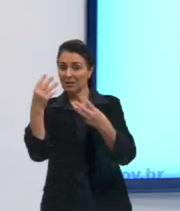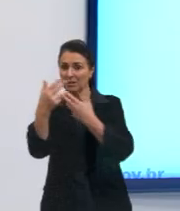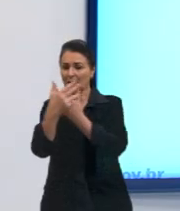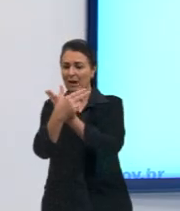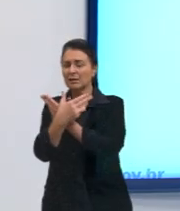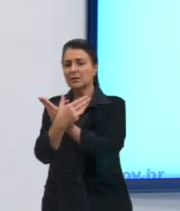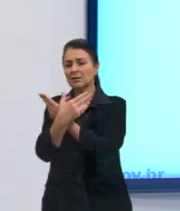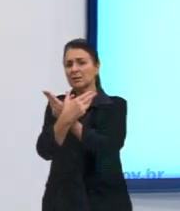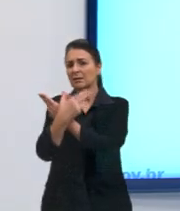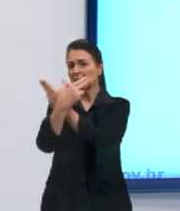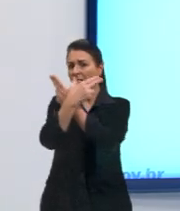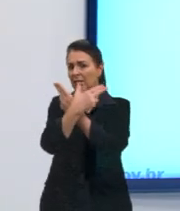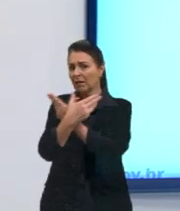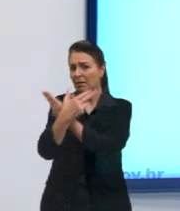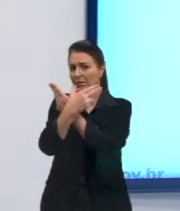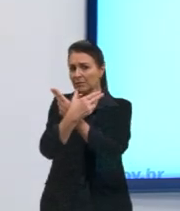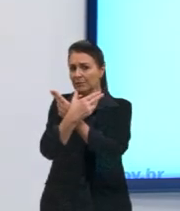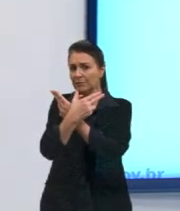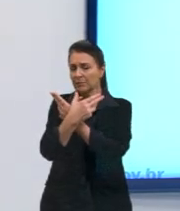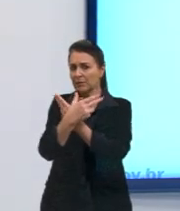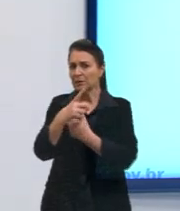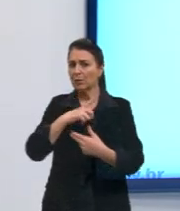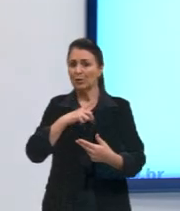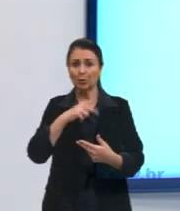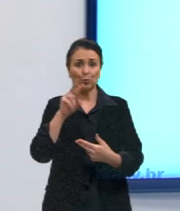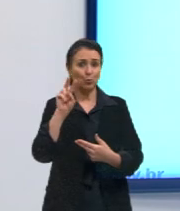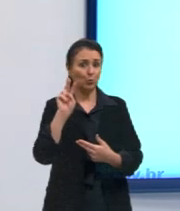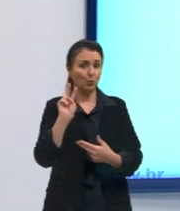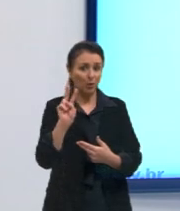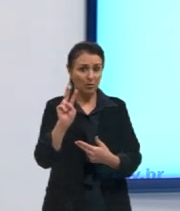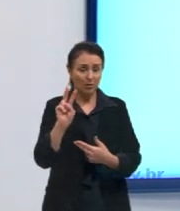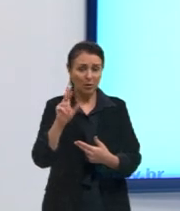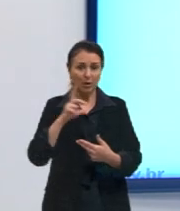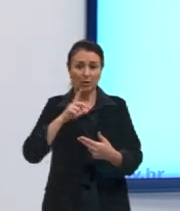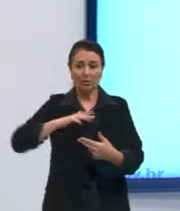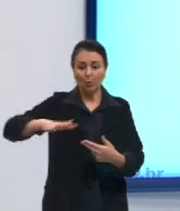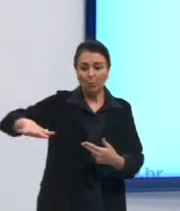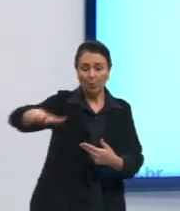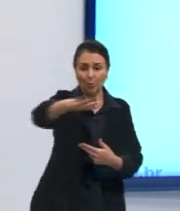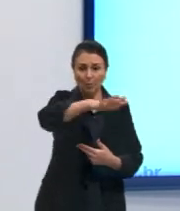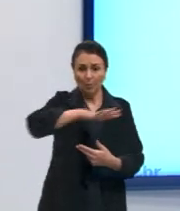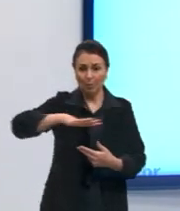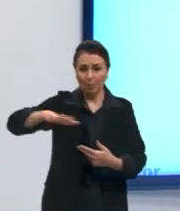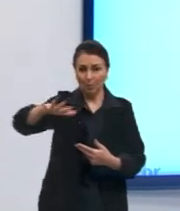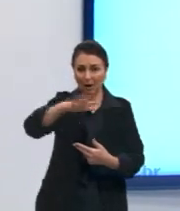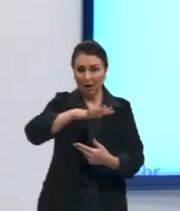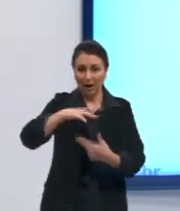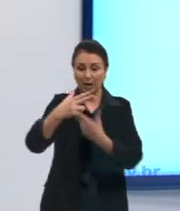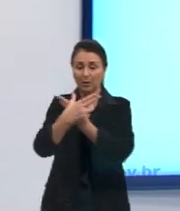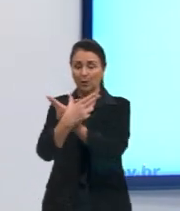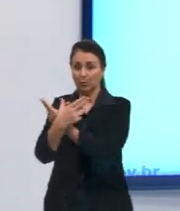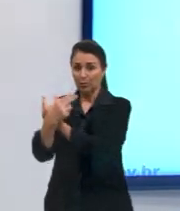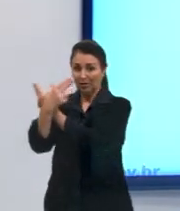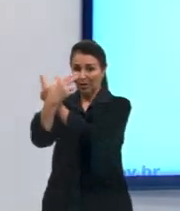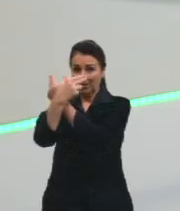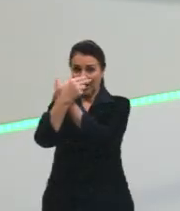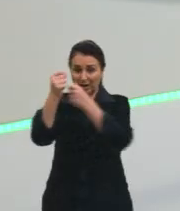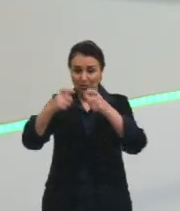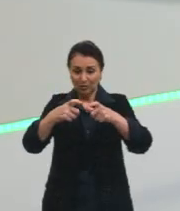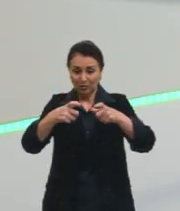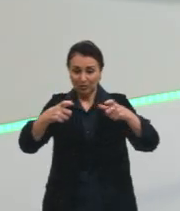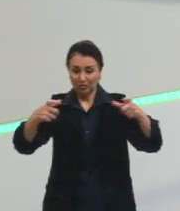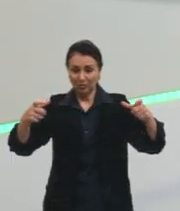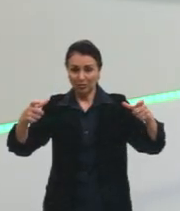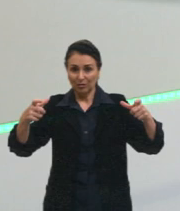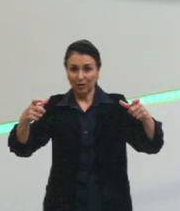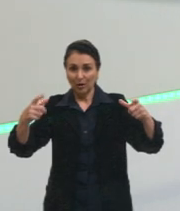colocando esse ponto. Se eu tiver dois, olha aqui, eu vou ter uma área de abrangência desse satélite, ele vai se